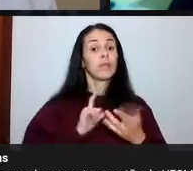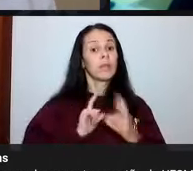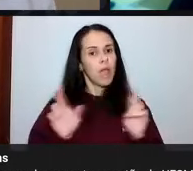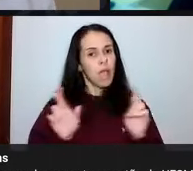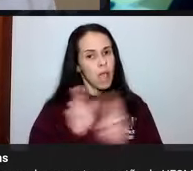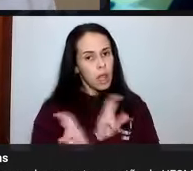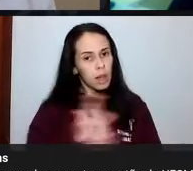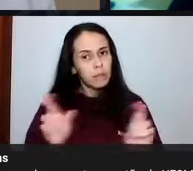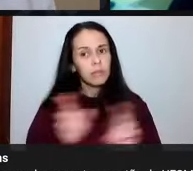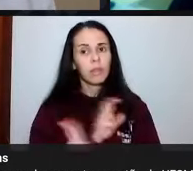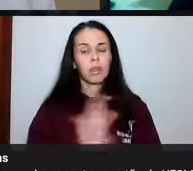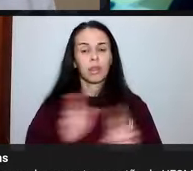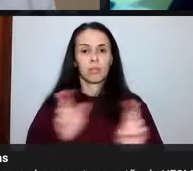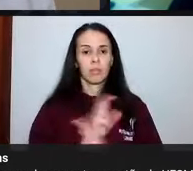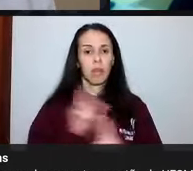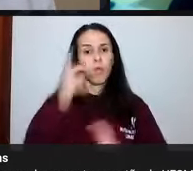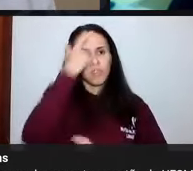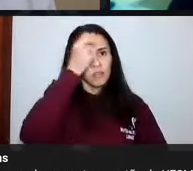educação e com o serviço